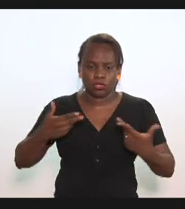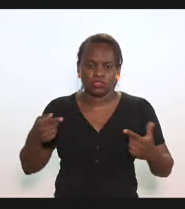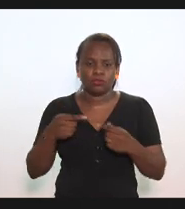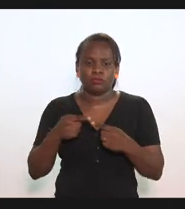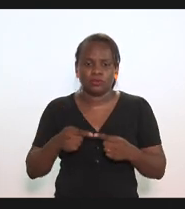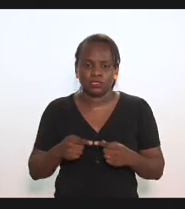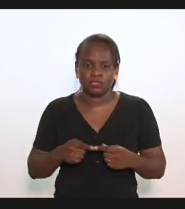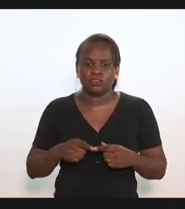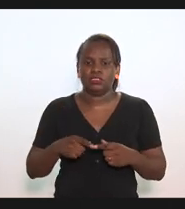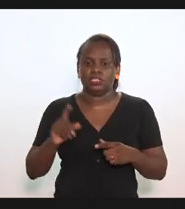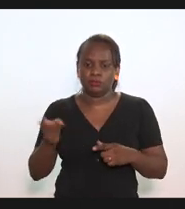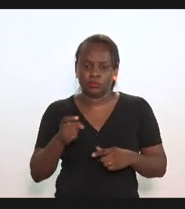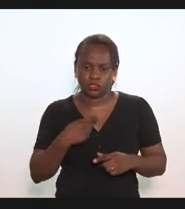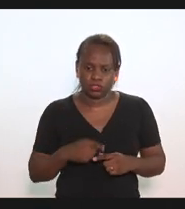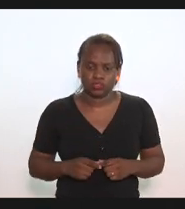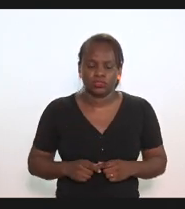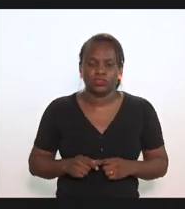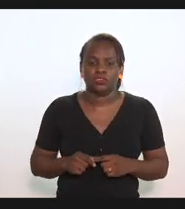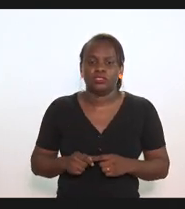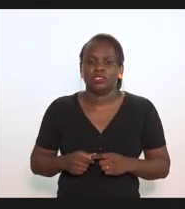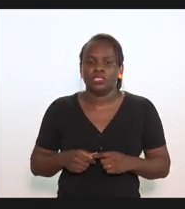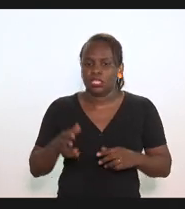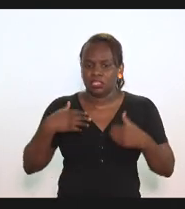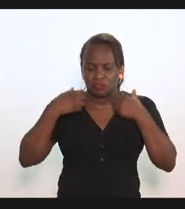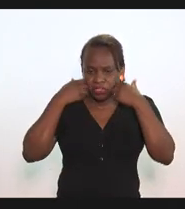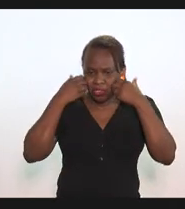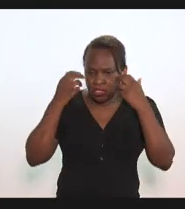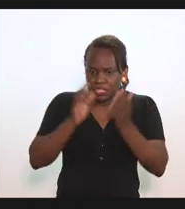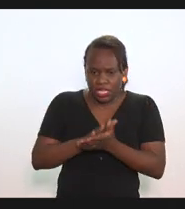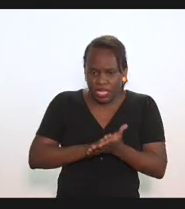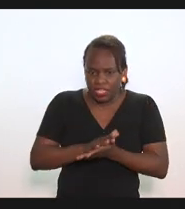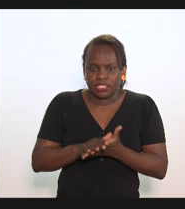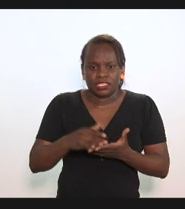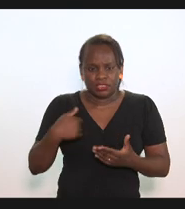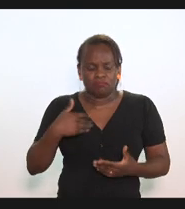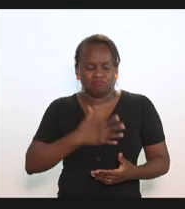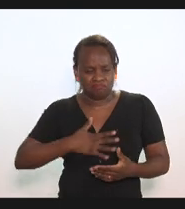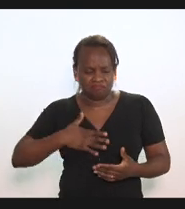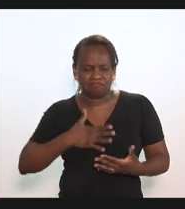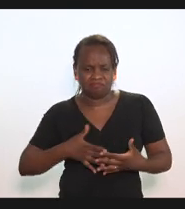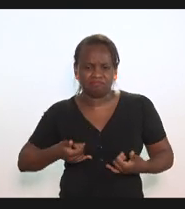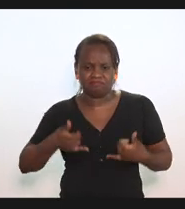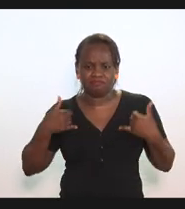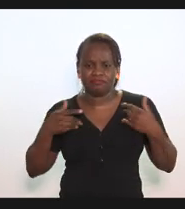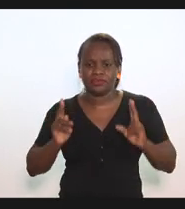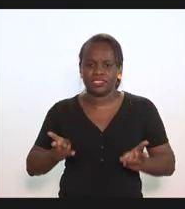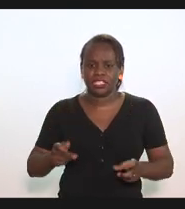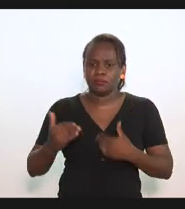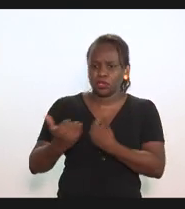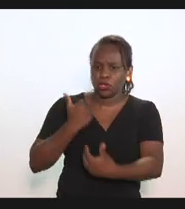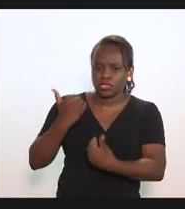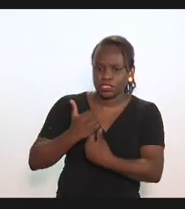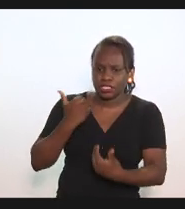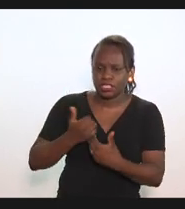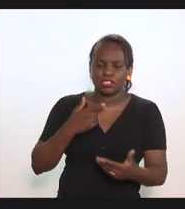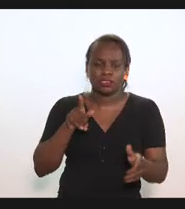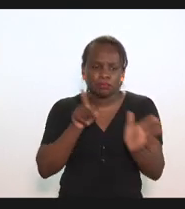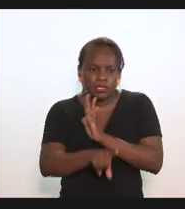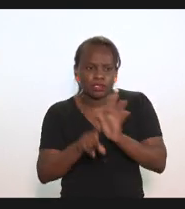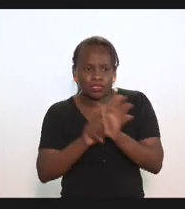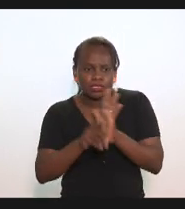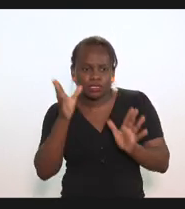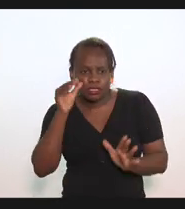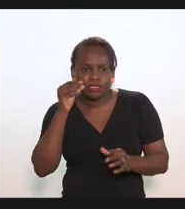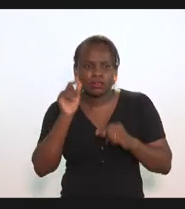aos tributos não me envergonha em nenhum minuto muito contrário é motivo de orgulho sempre me aconselhar com vossa excelência sempre que